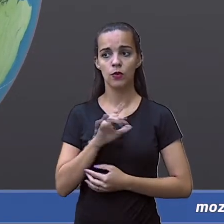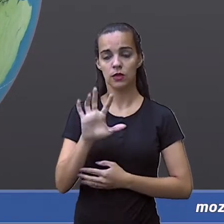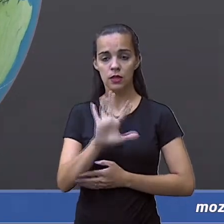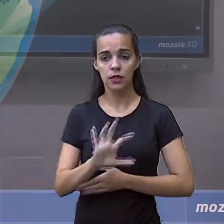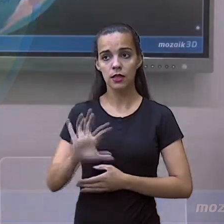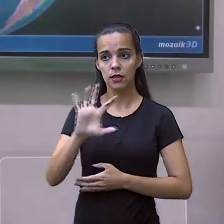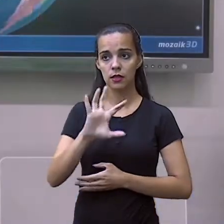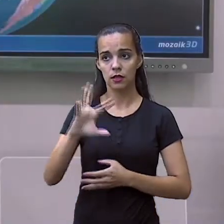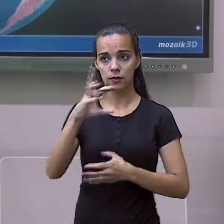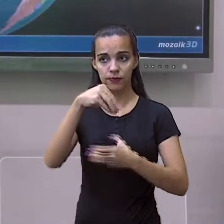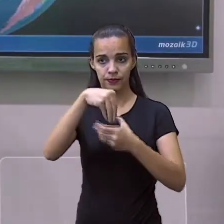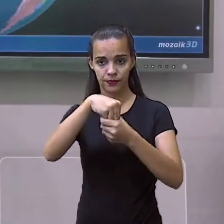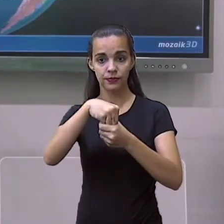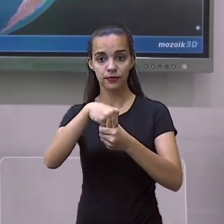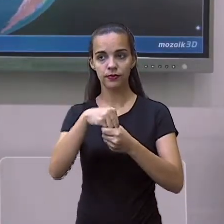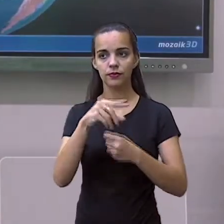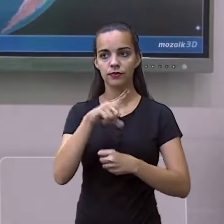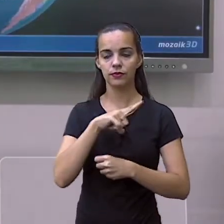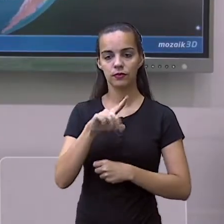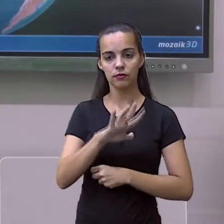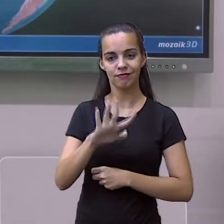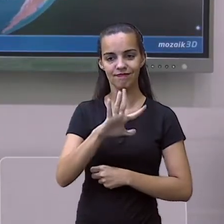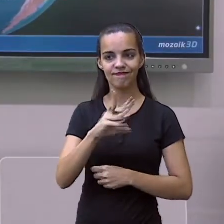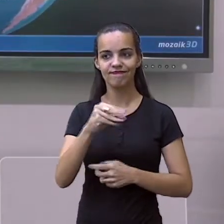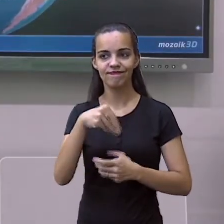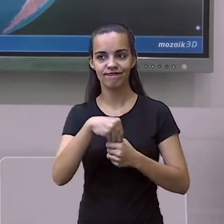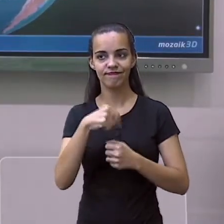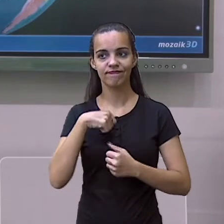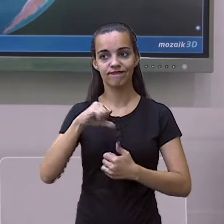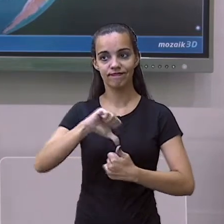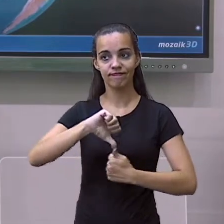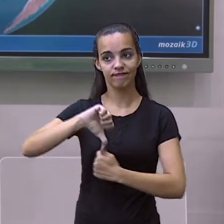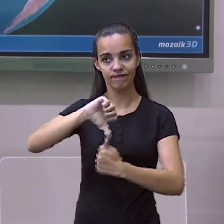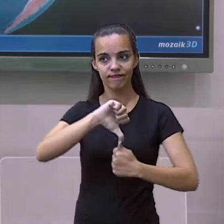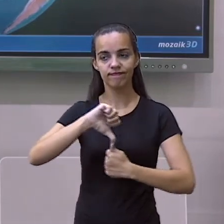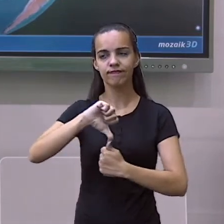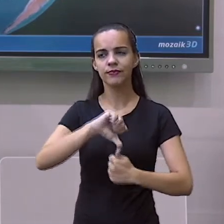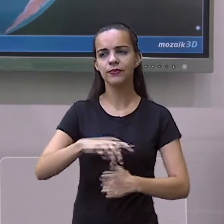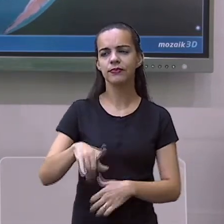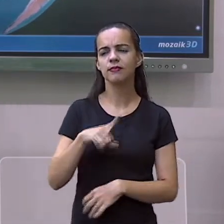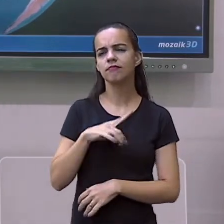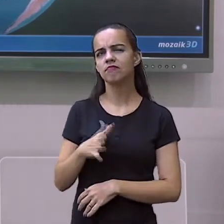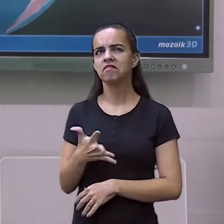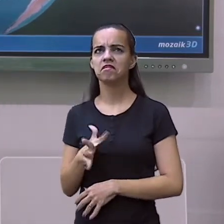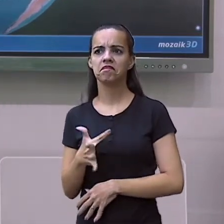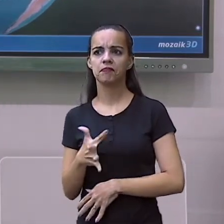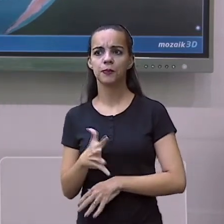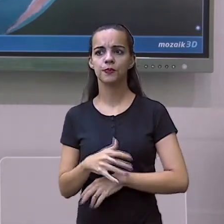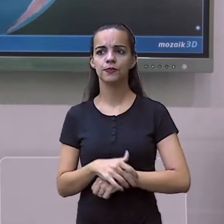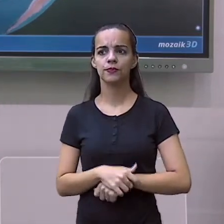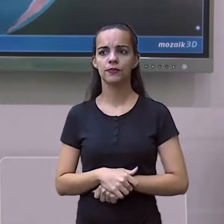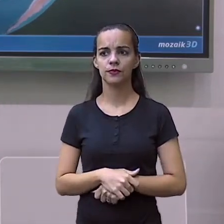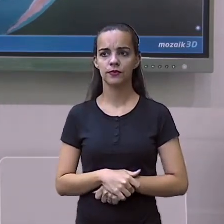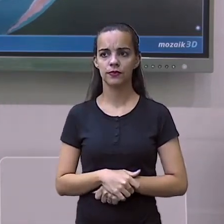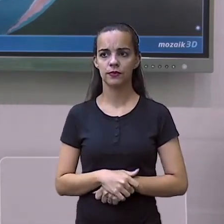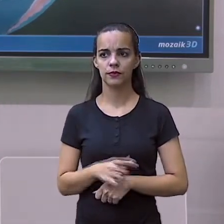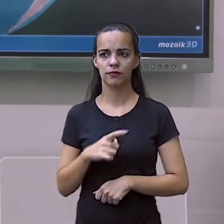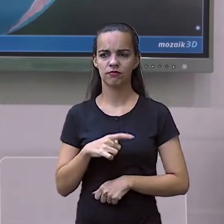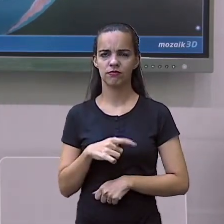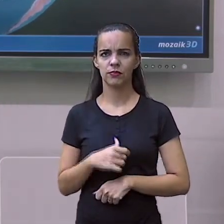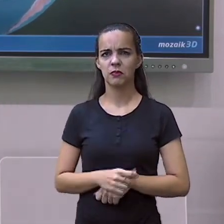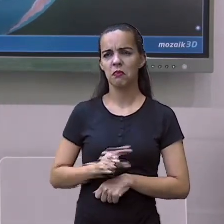E toda a área da América Central tem aproximadamente 500 mil